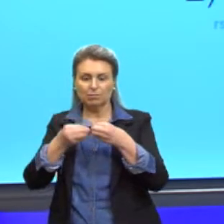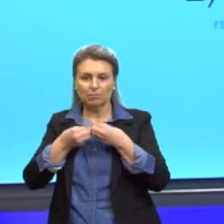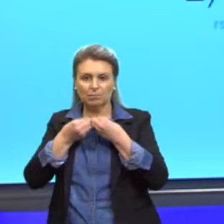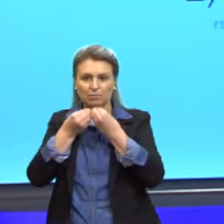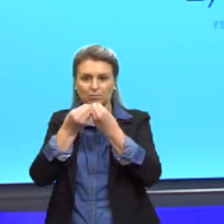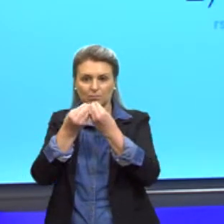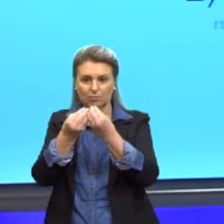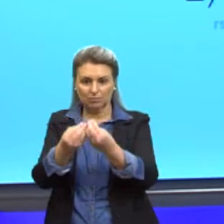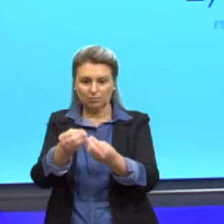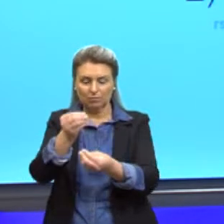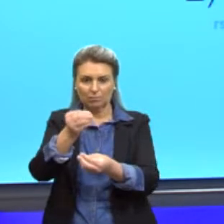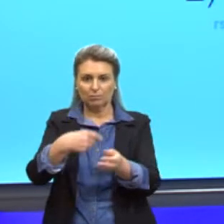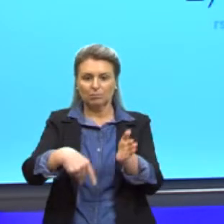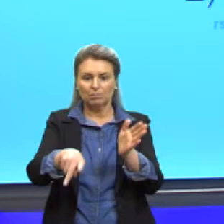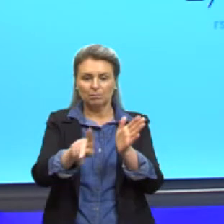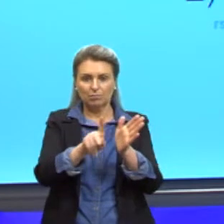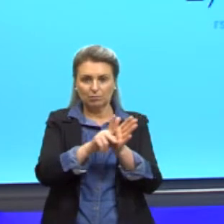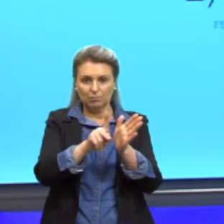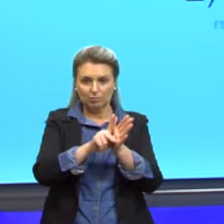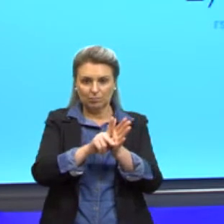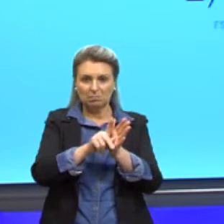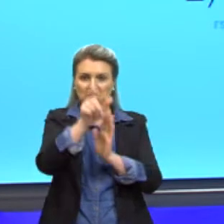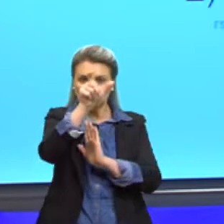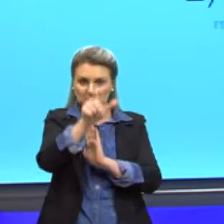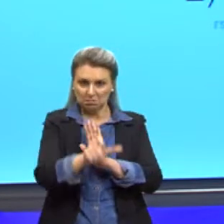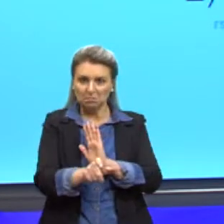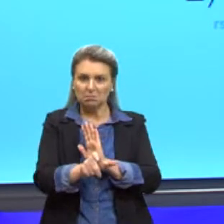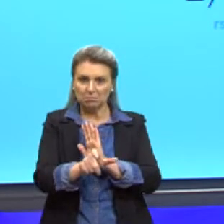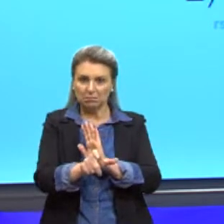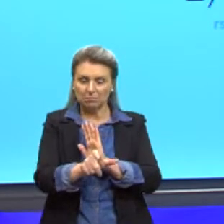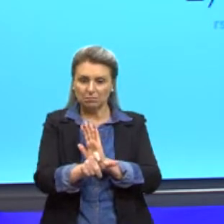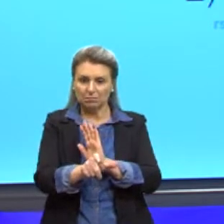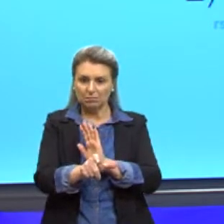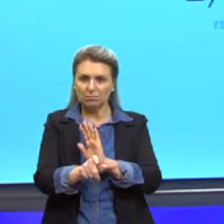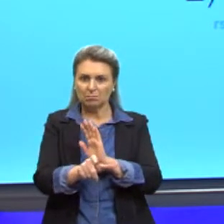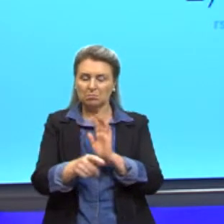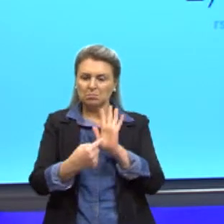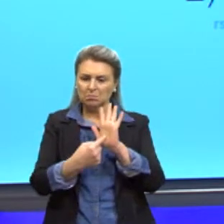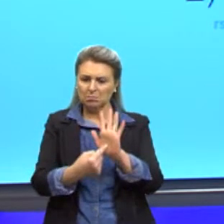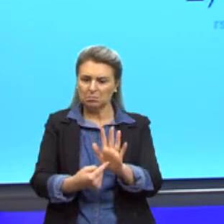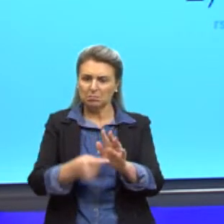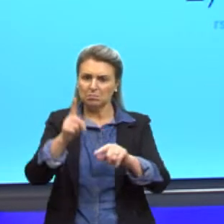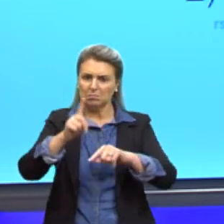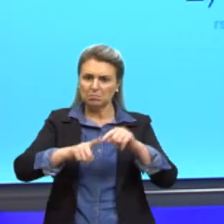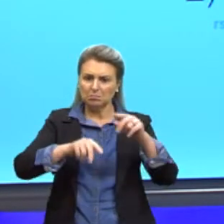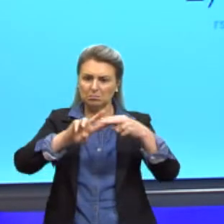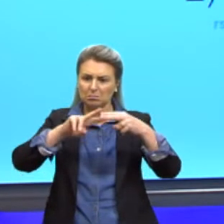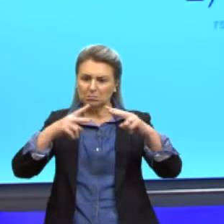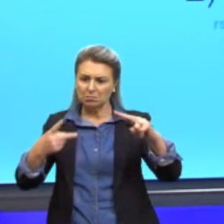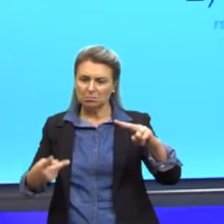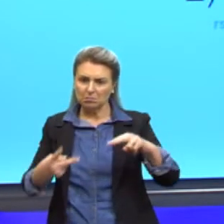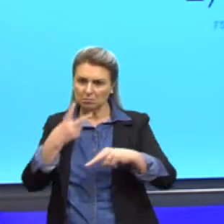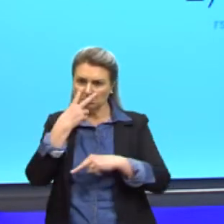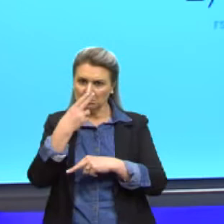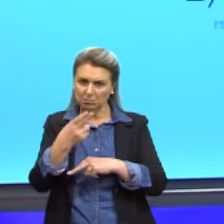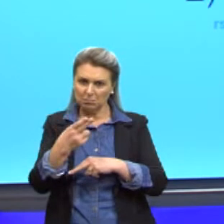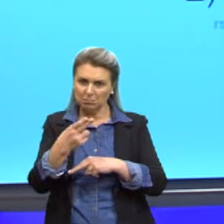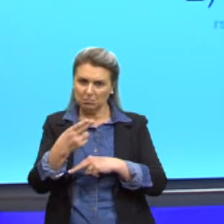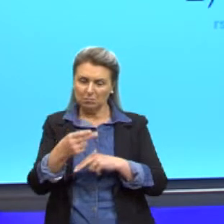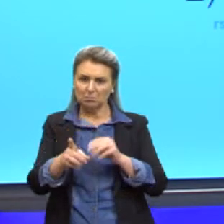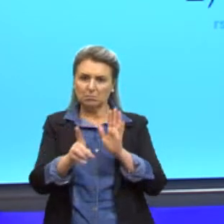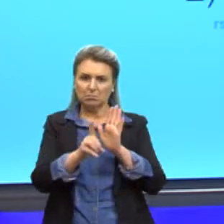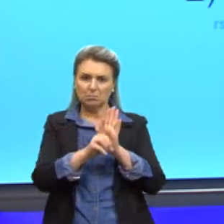pelo próprio indivíduo receptor, apresentam material genético semelhante. Letra D,